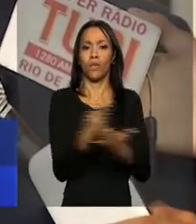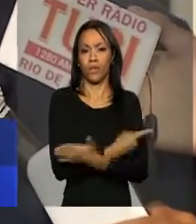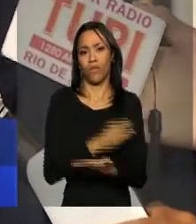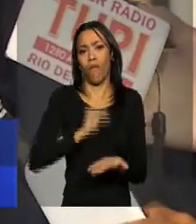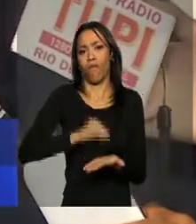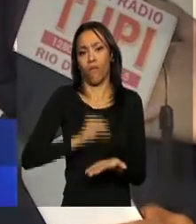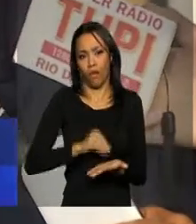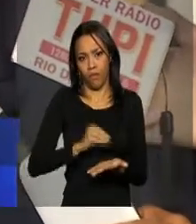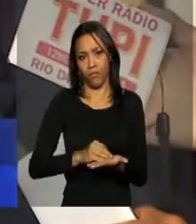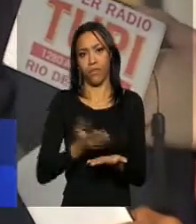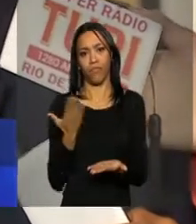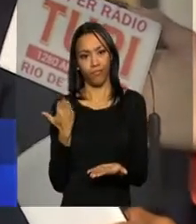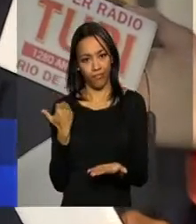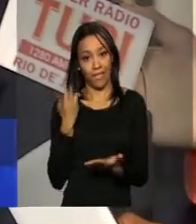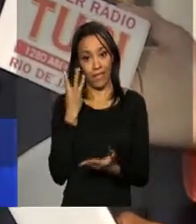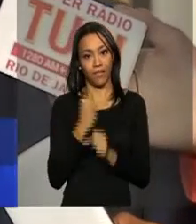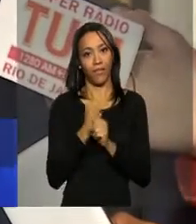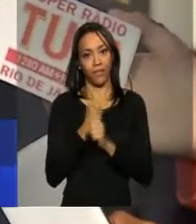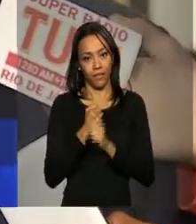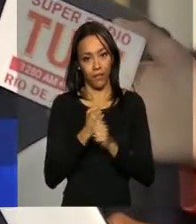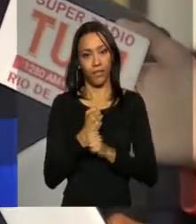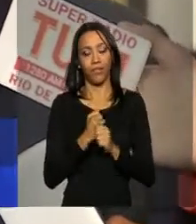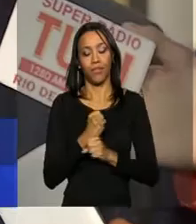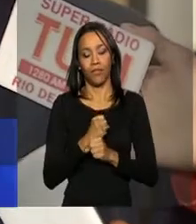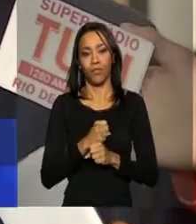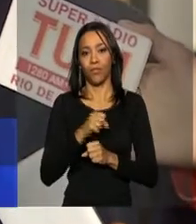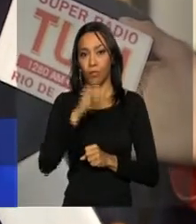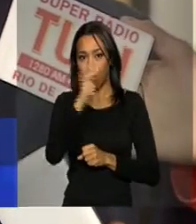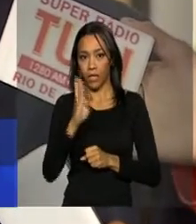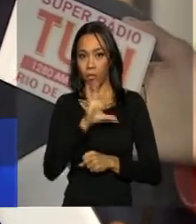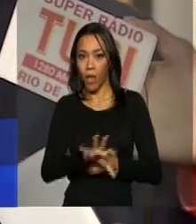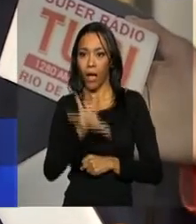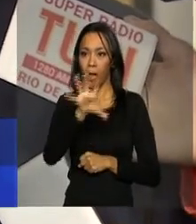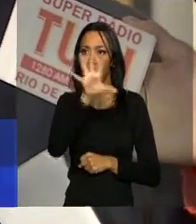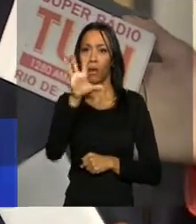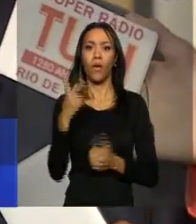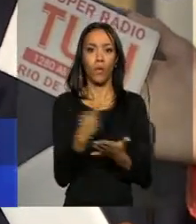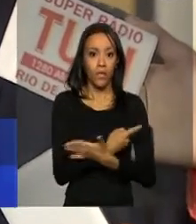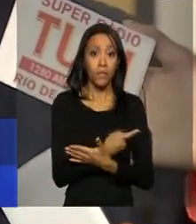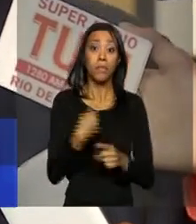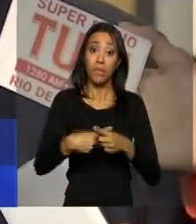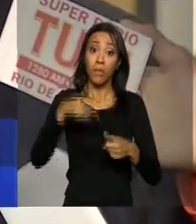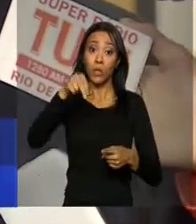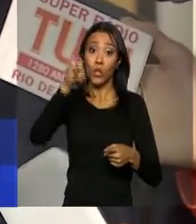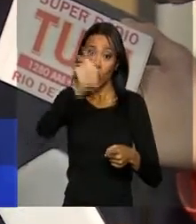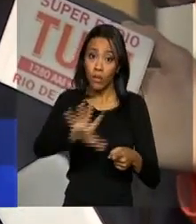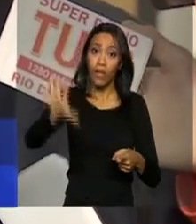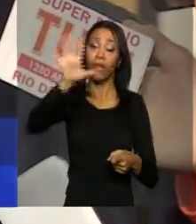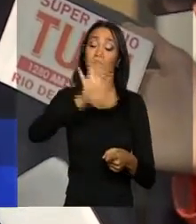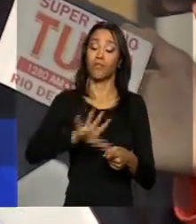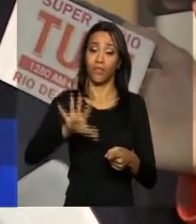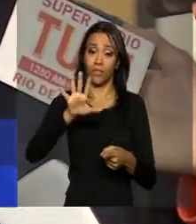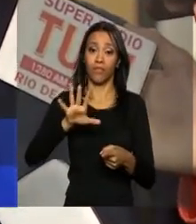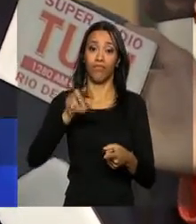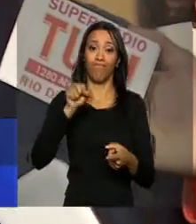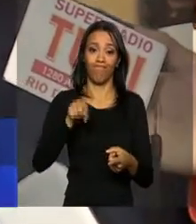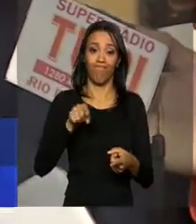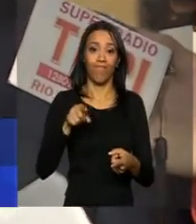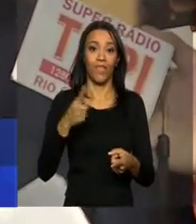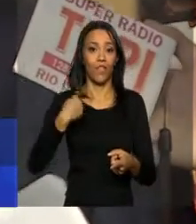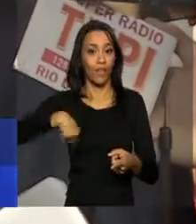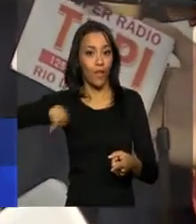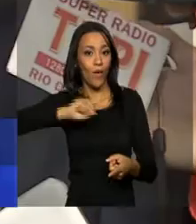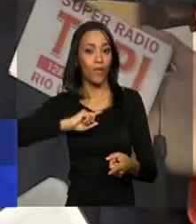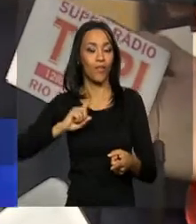aconteceu nos últimos três anos no Sudeste e no Centro-Oeste e ao mesmo tempo no Nordeste, que nós estamos saindo de um